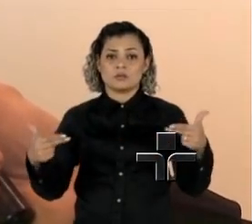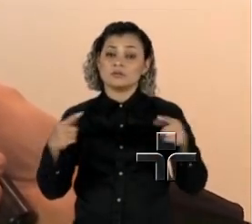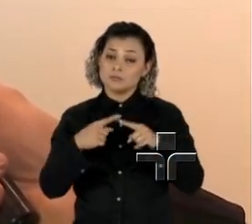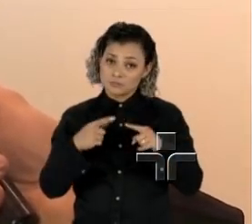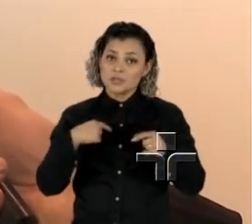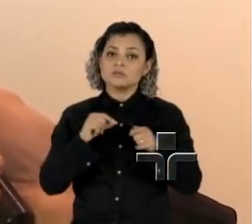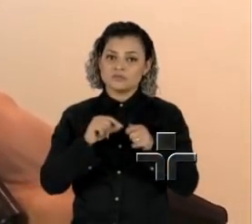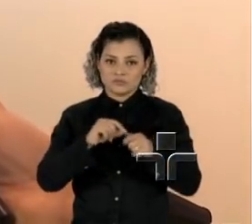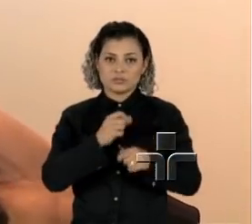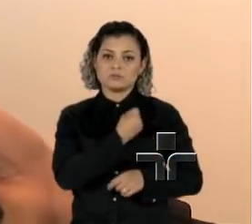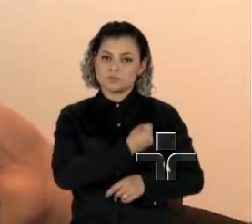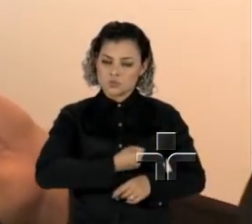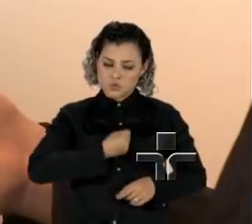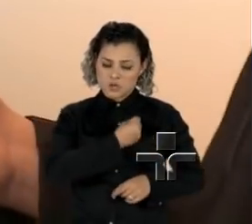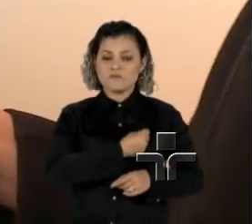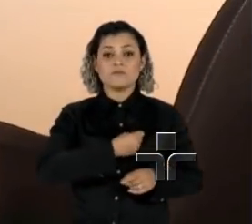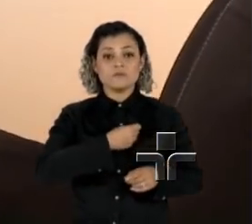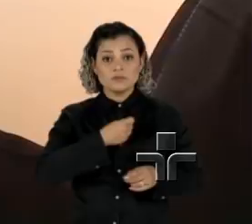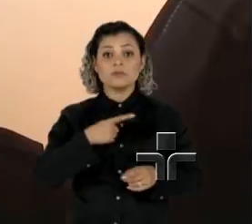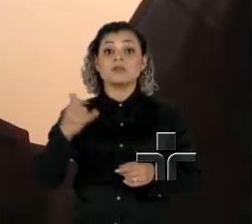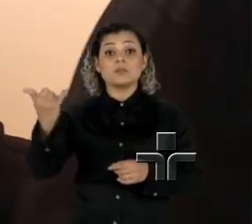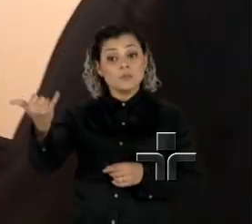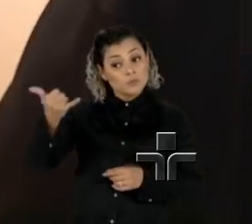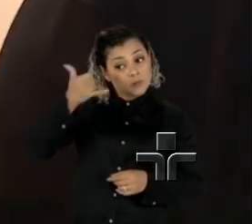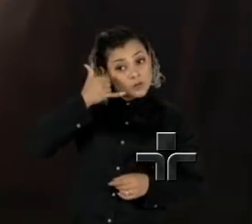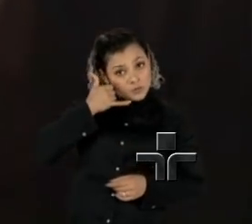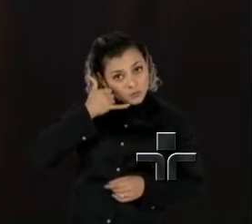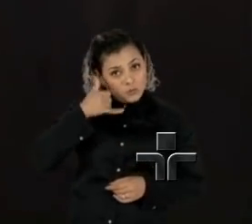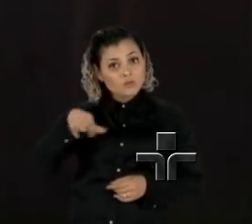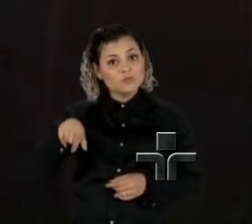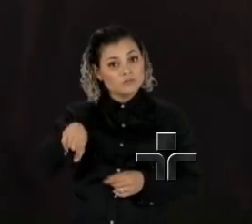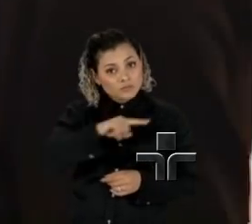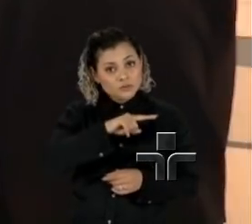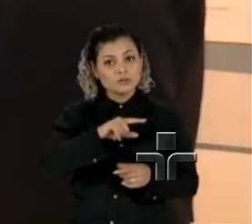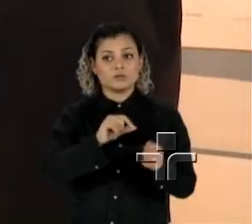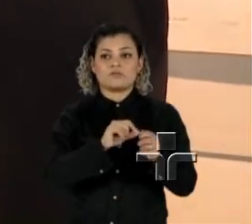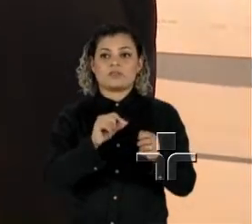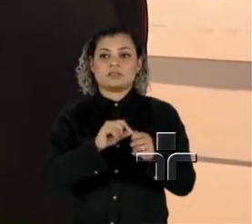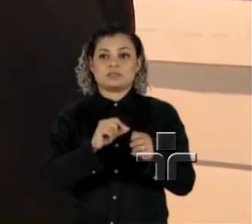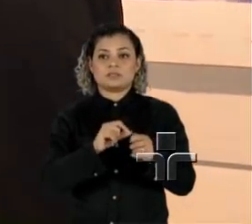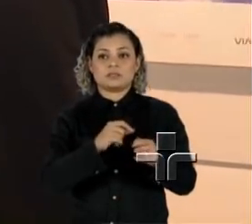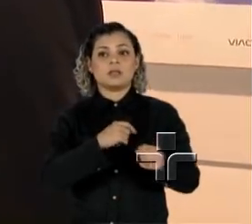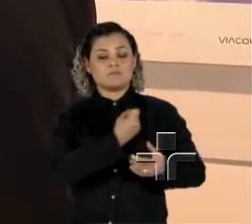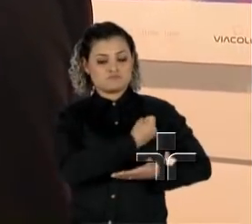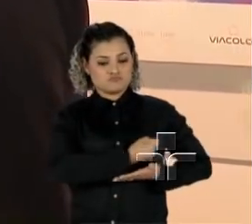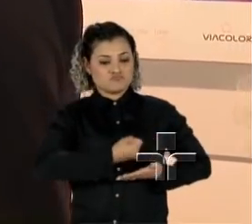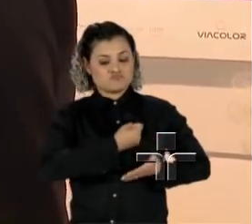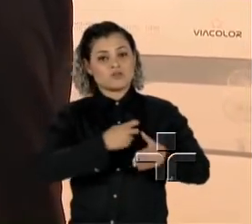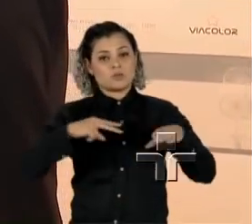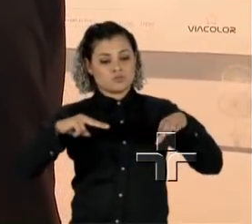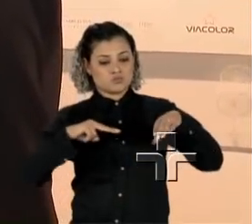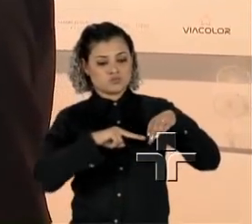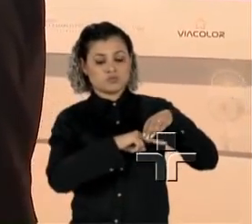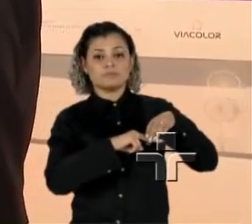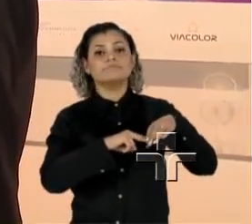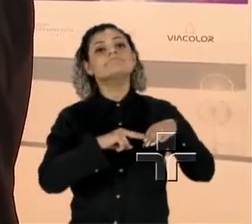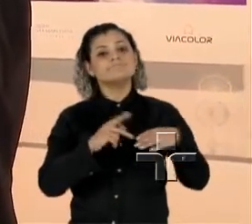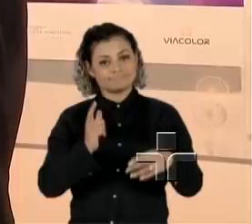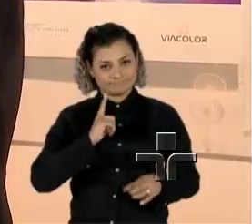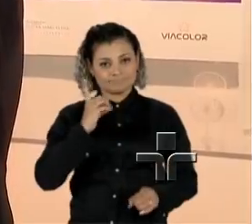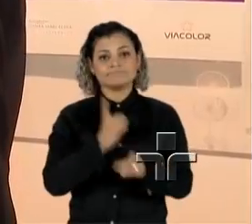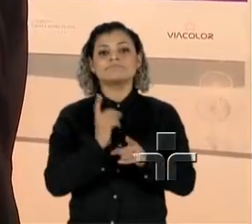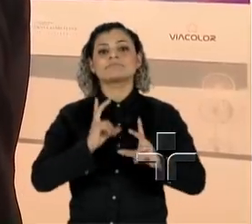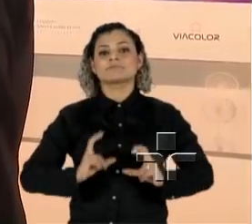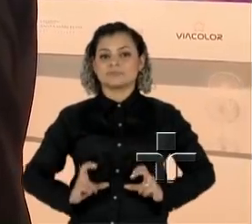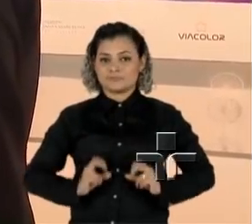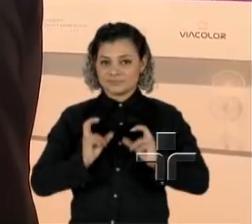enfim, eu fiz mamografia, depois entraram em contato comigo, falando para eu fazer o ultrassonografia, e aí deu, constou que eu